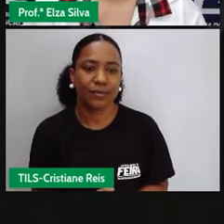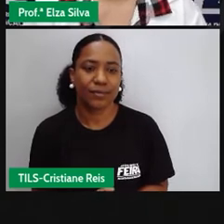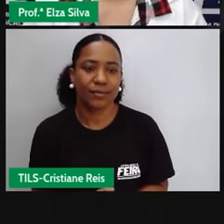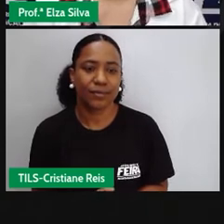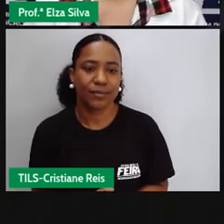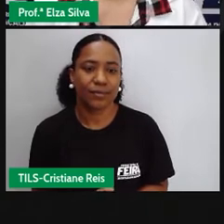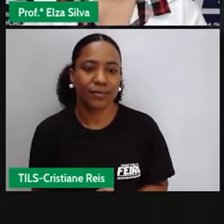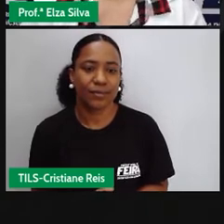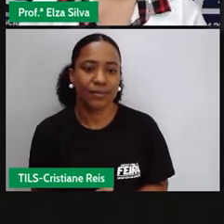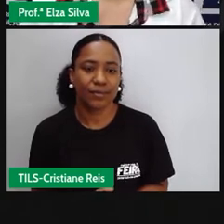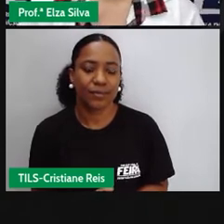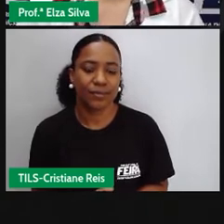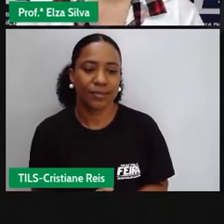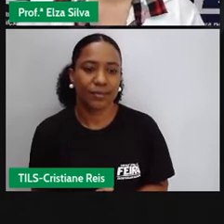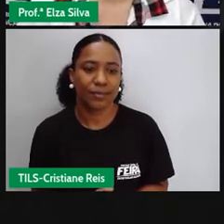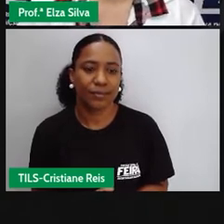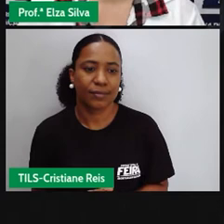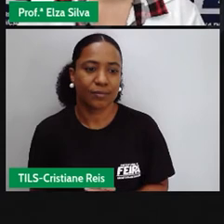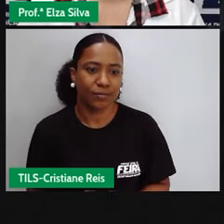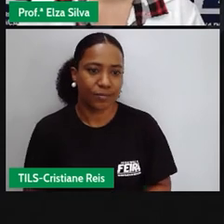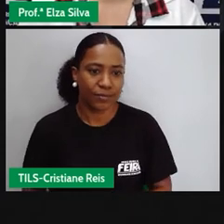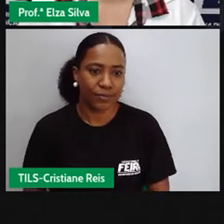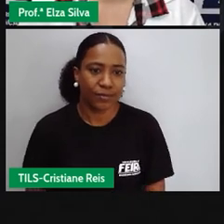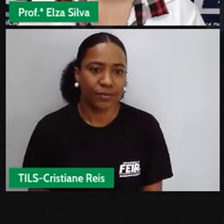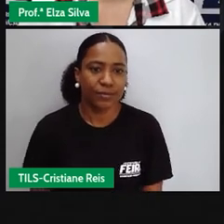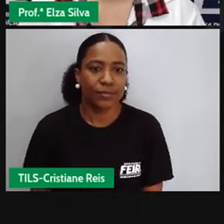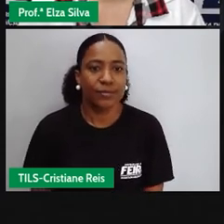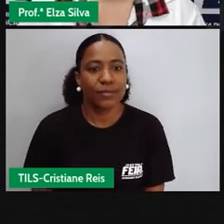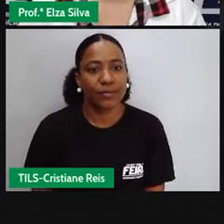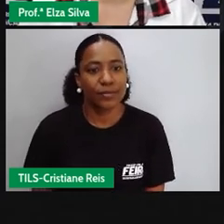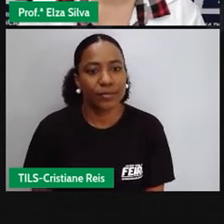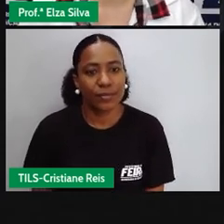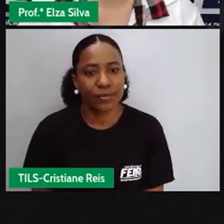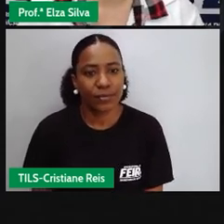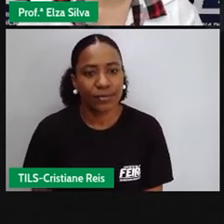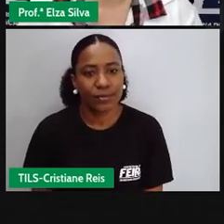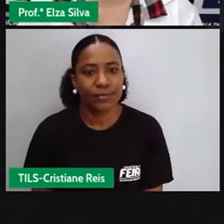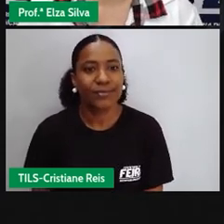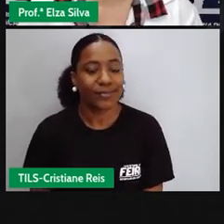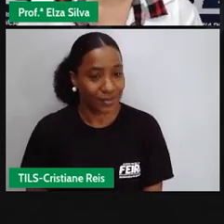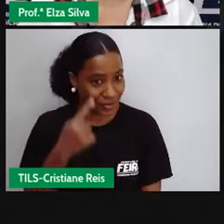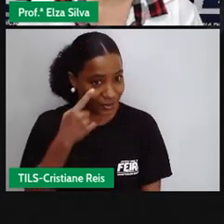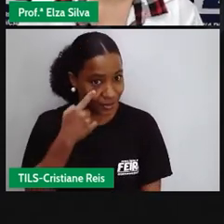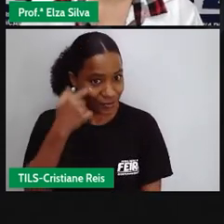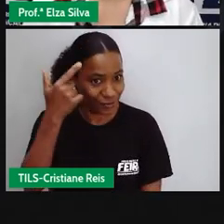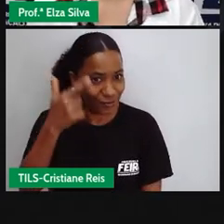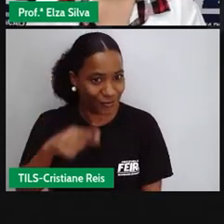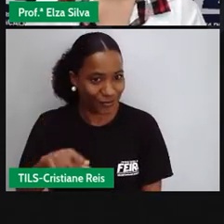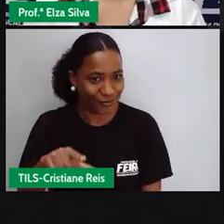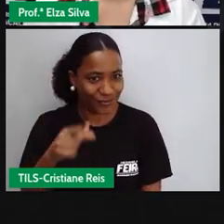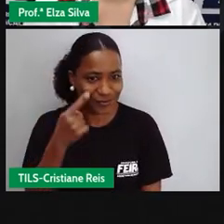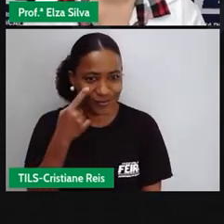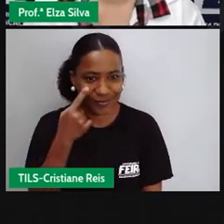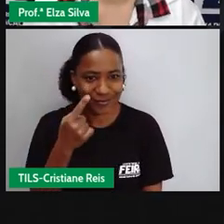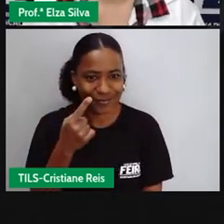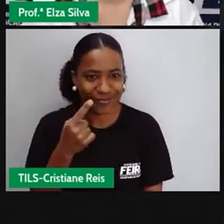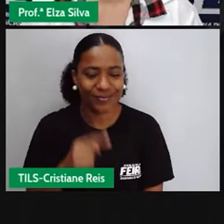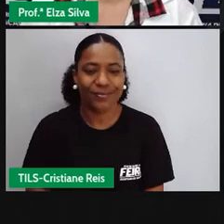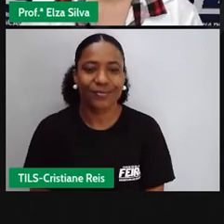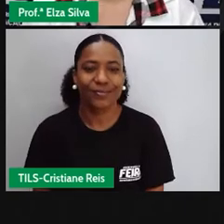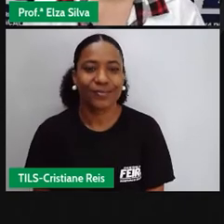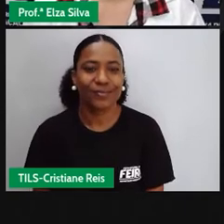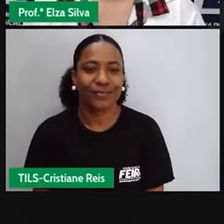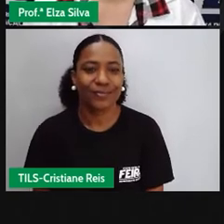festivais de sua própria em casa. De novo, novamente. Porque da